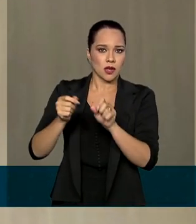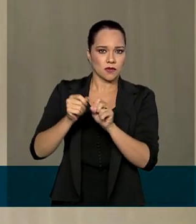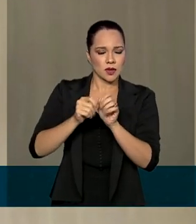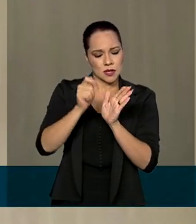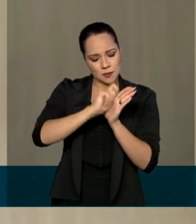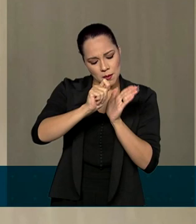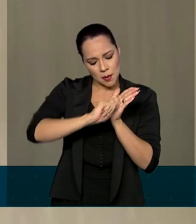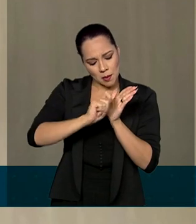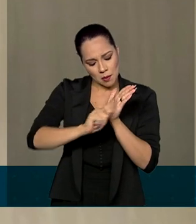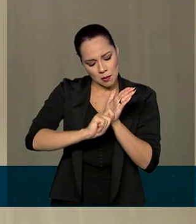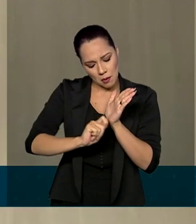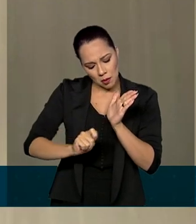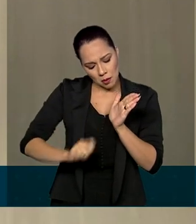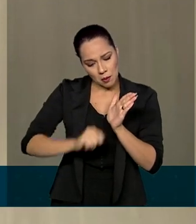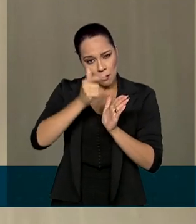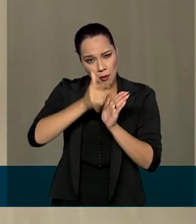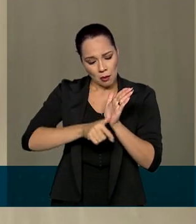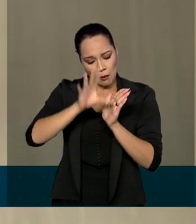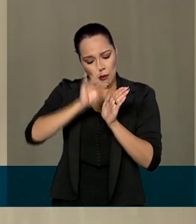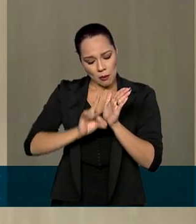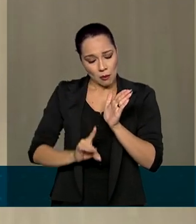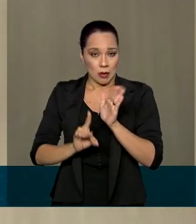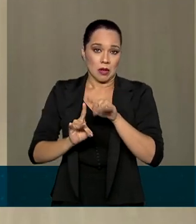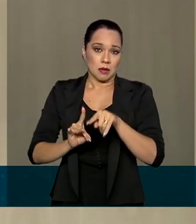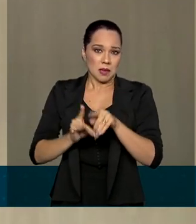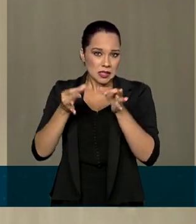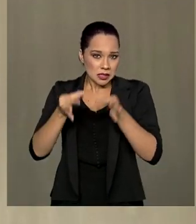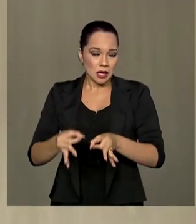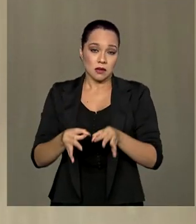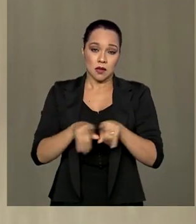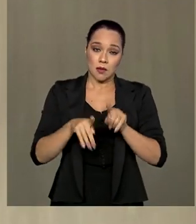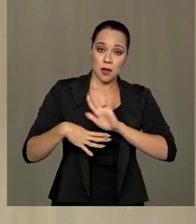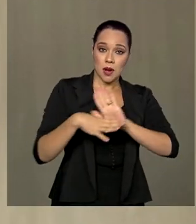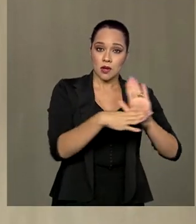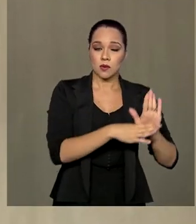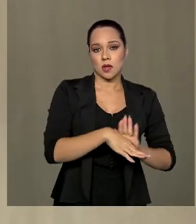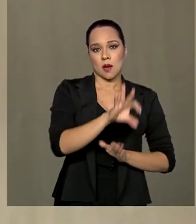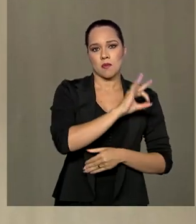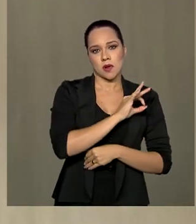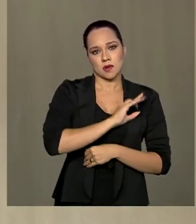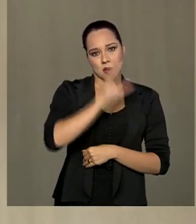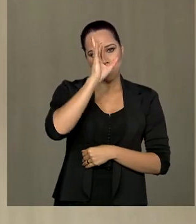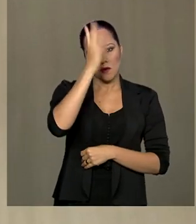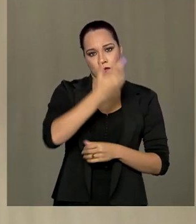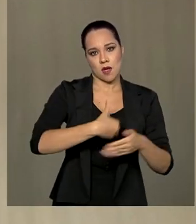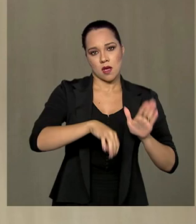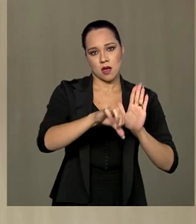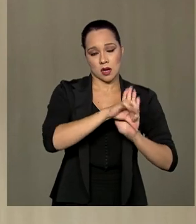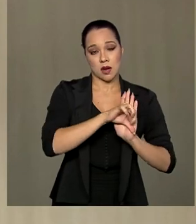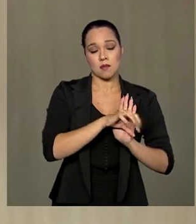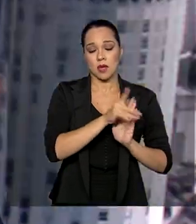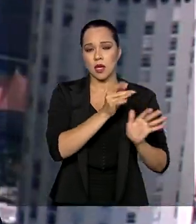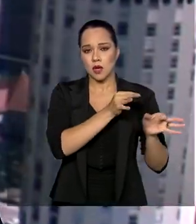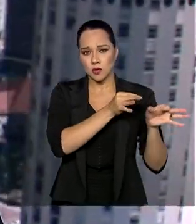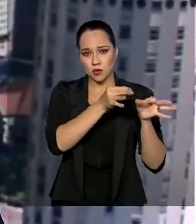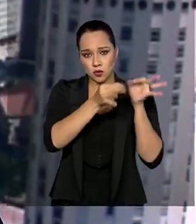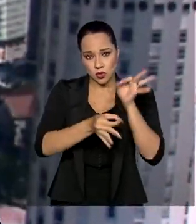periciais e, em última análise, ajudar a polícia a resolver crimes e que a justiça seja feita.